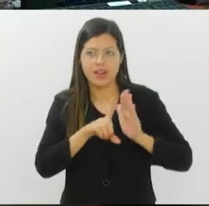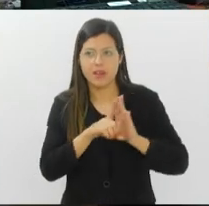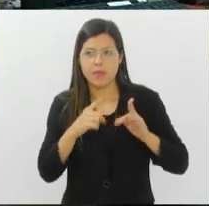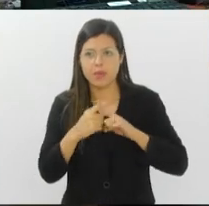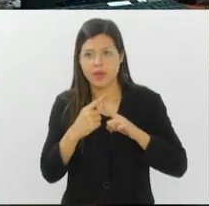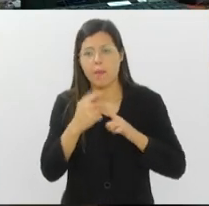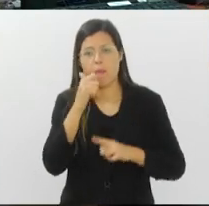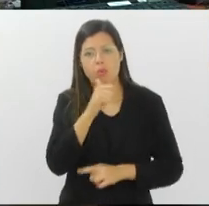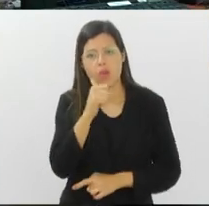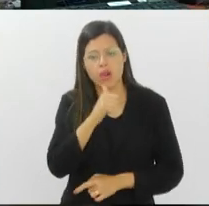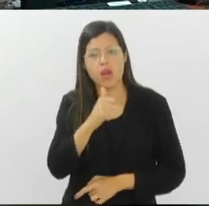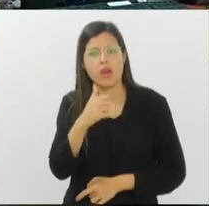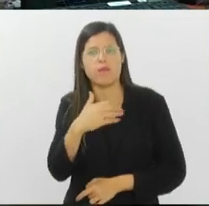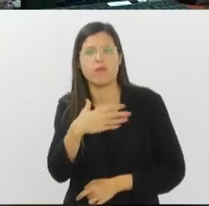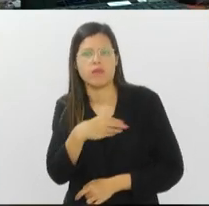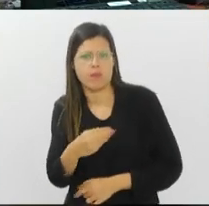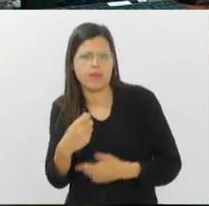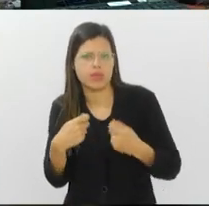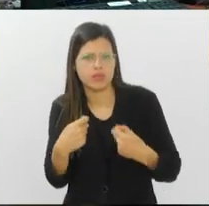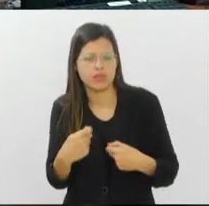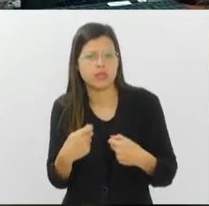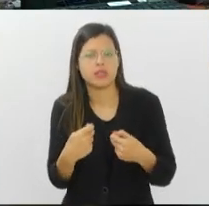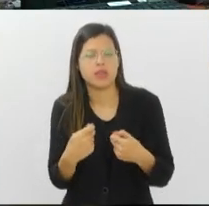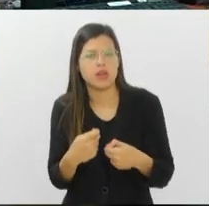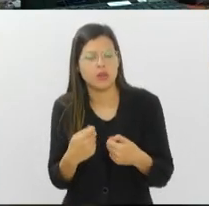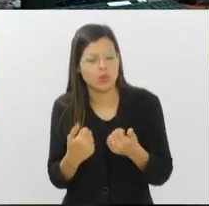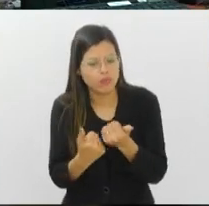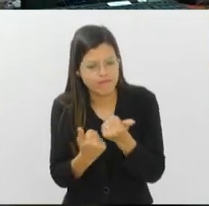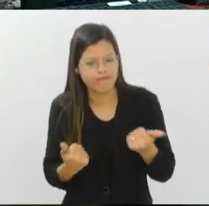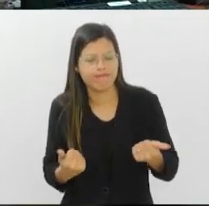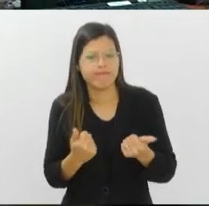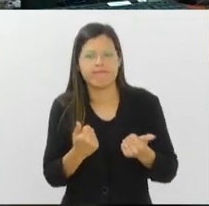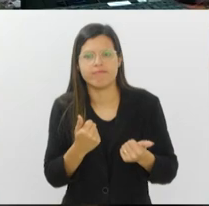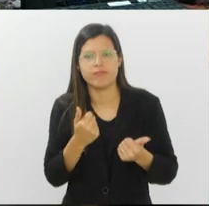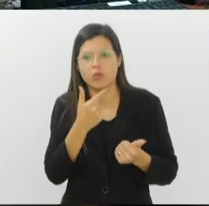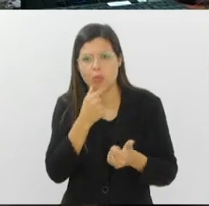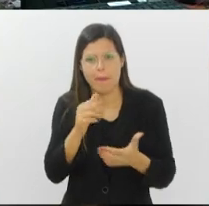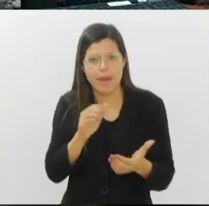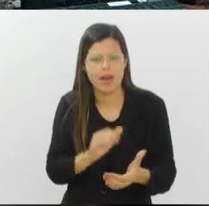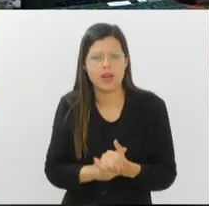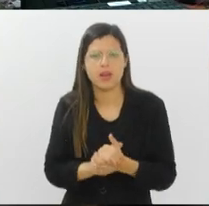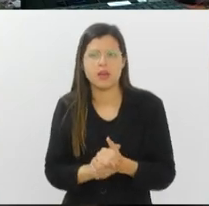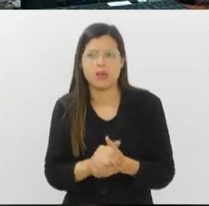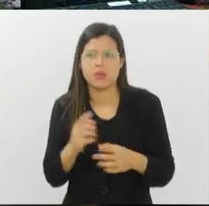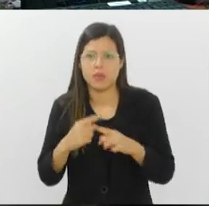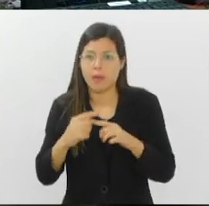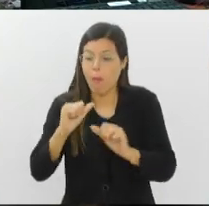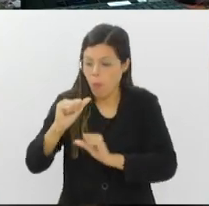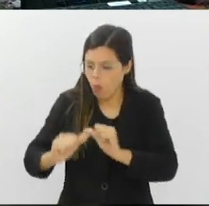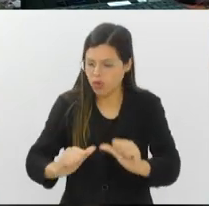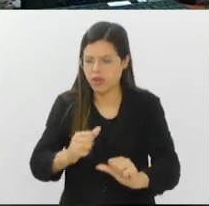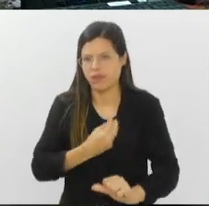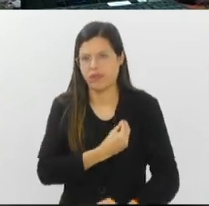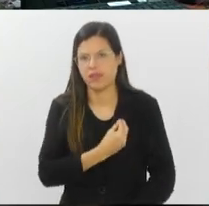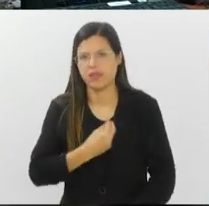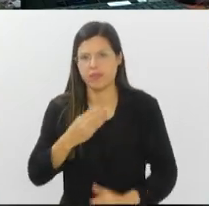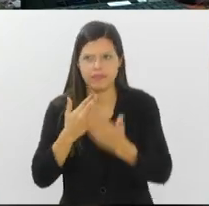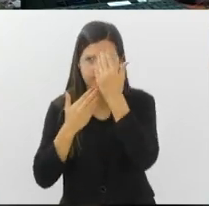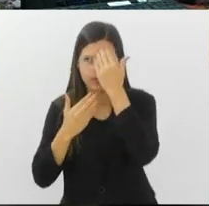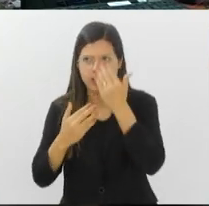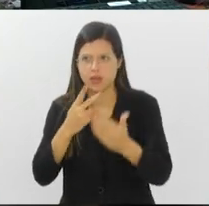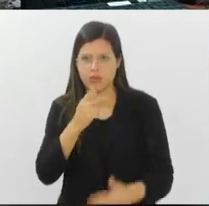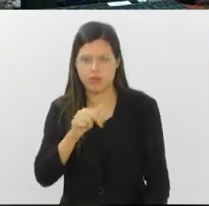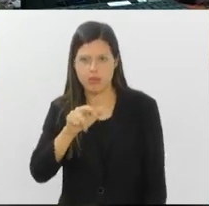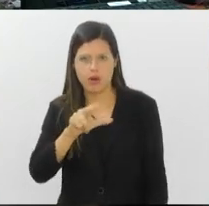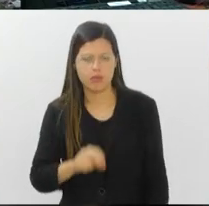filho, ela precisa do apoio do marido, do companheiro, no momento de tanta mudança na vida da pessoa. Obrigado, PV. Bom dia para